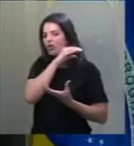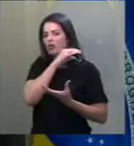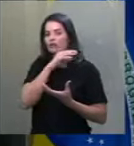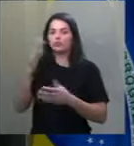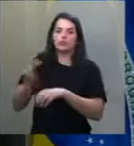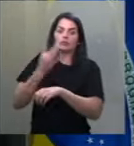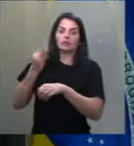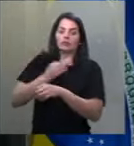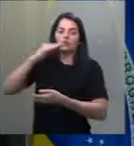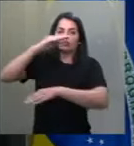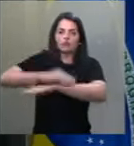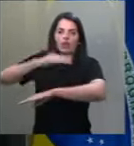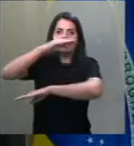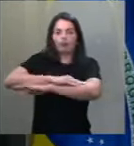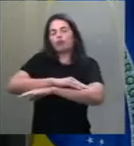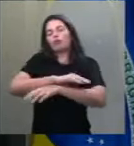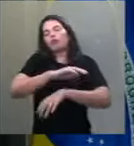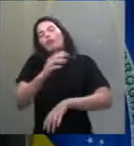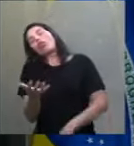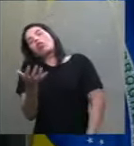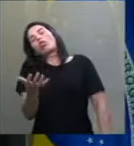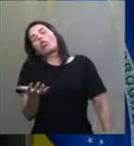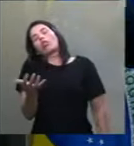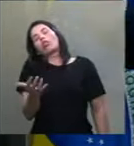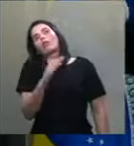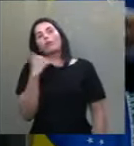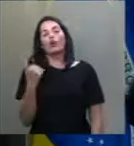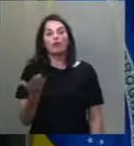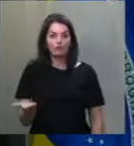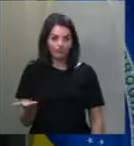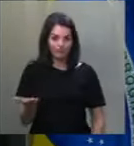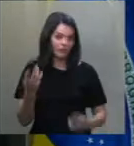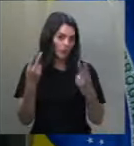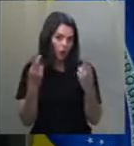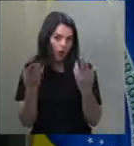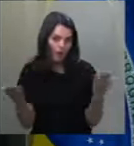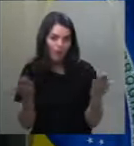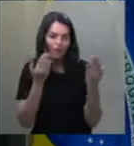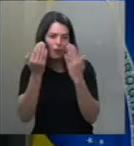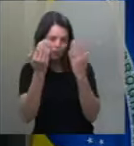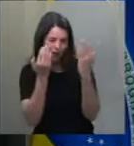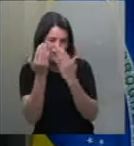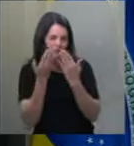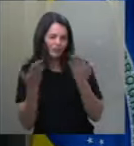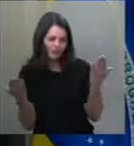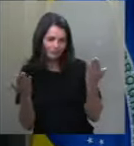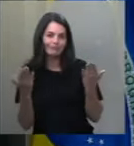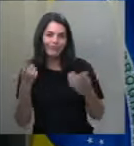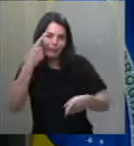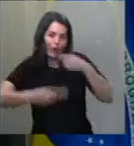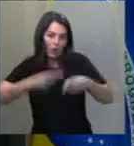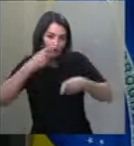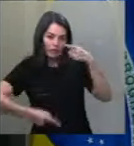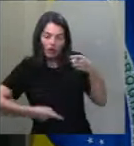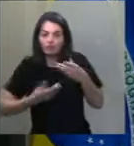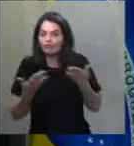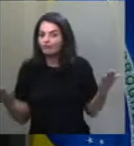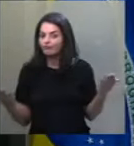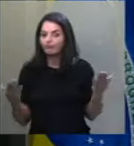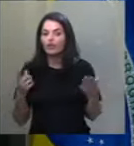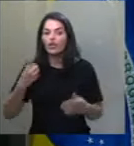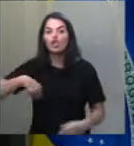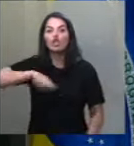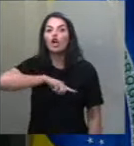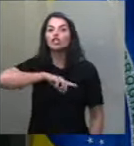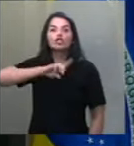Senador, querido Nelsinho Trad, encerro definitivamente esse pronunciamento reafirmando que não temos o